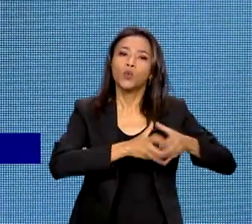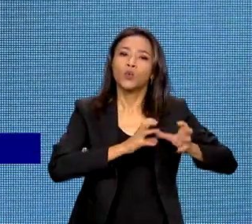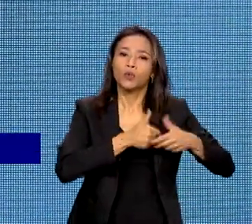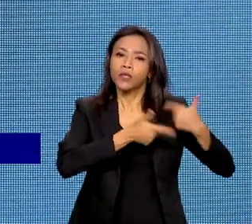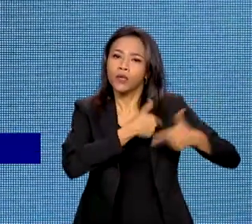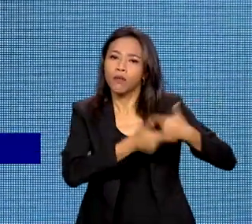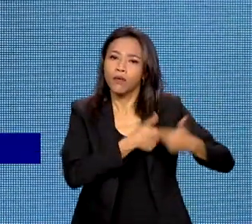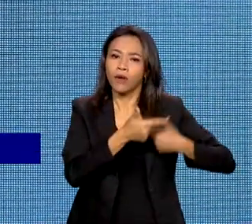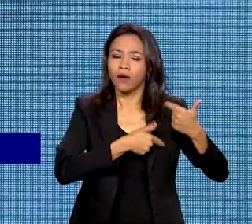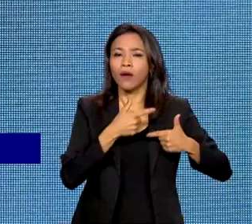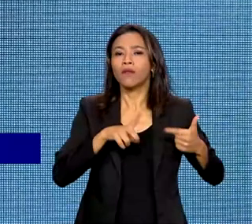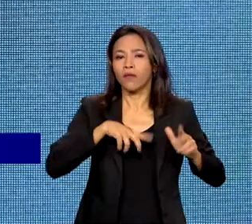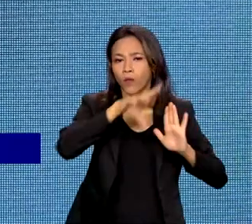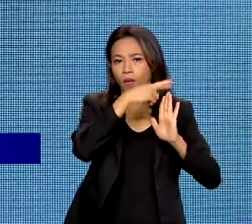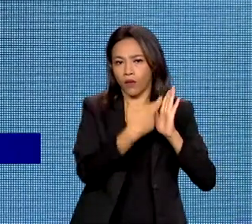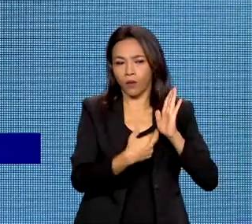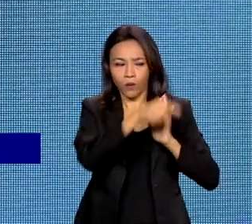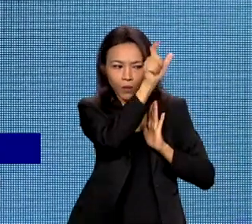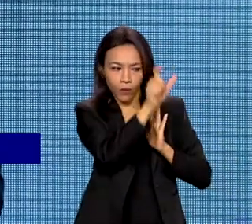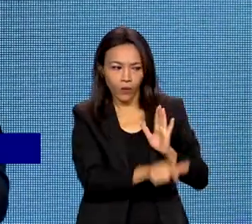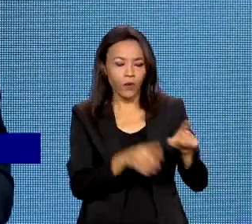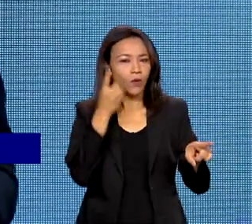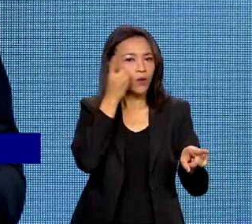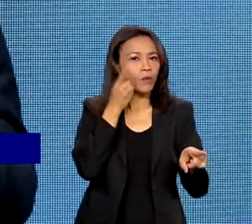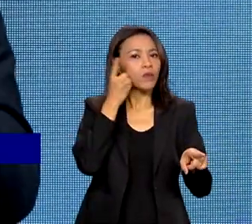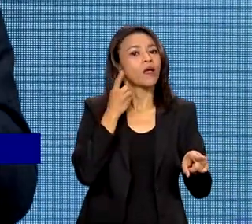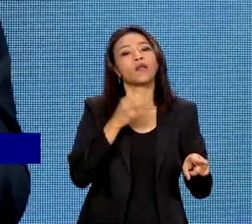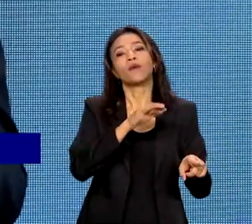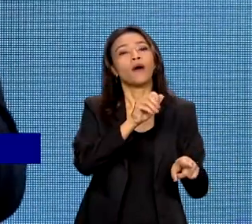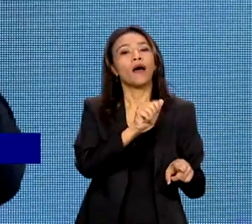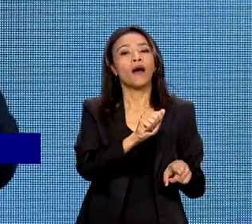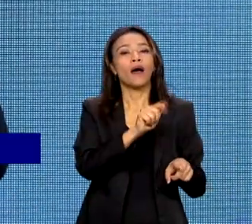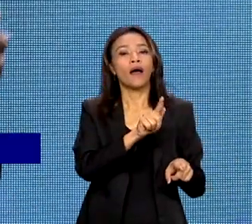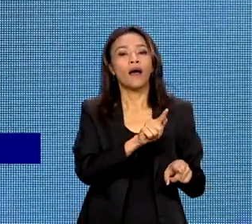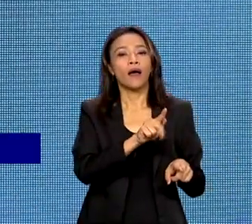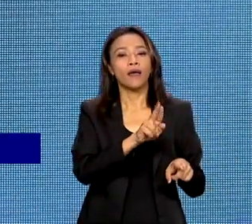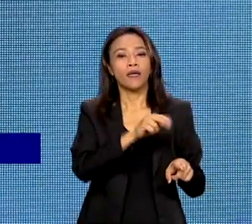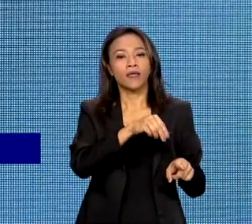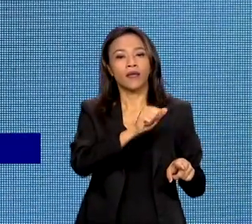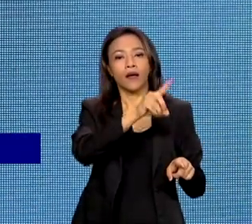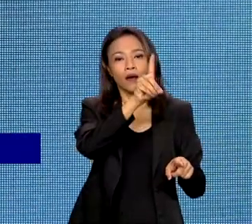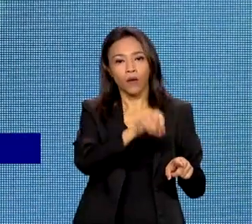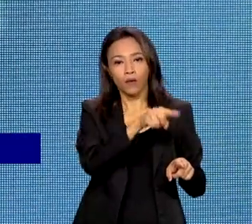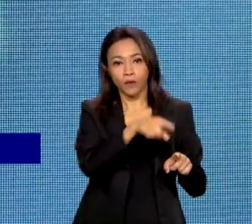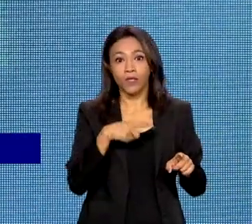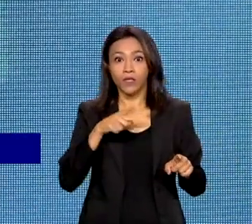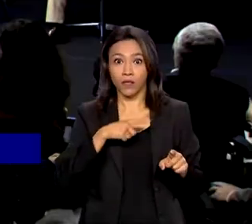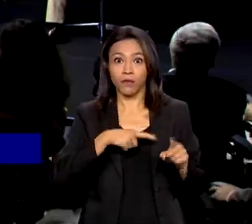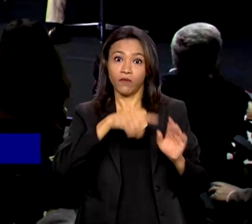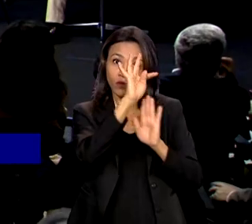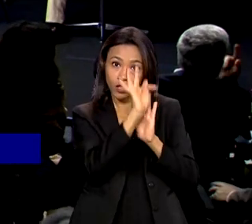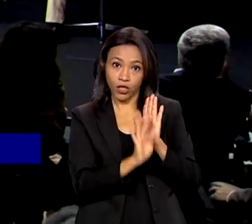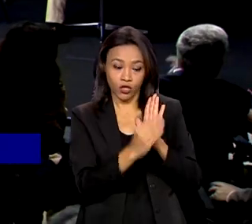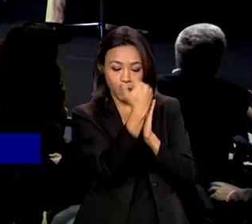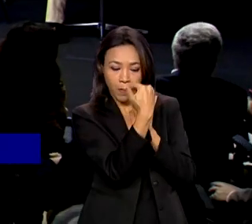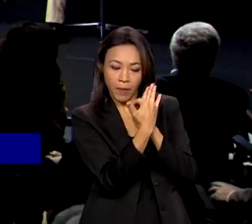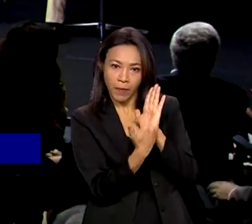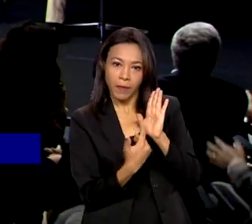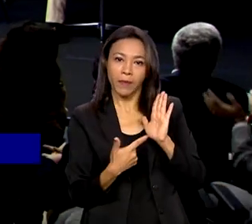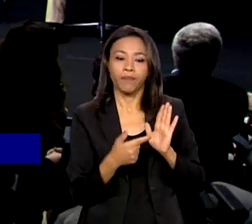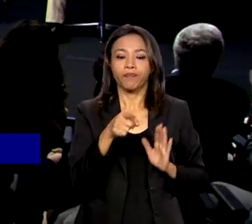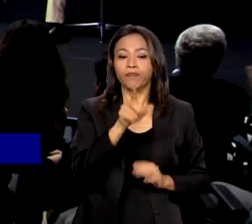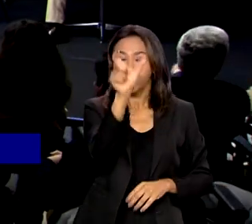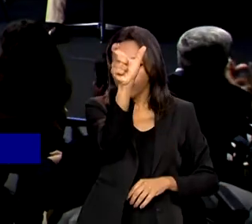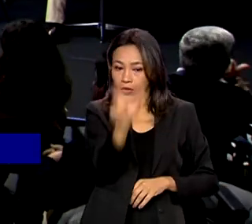apresentação do relatório do deputado Agnaldo Ribeiro com as diretrizes básicas do texto da reforma. O presidente em